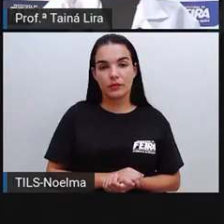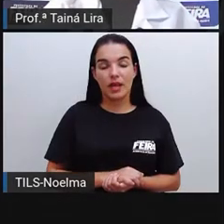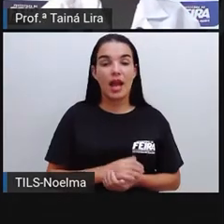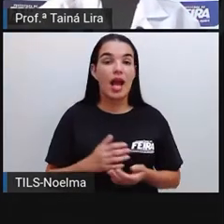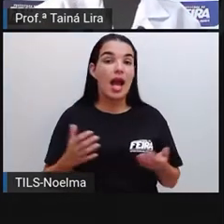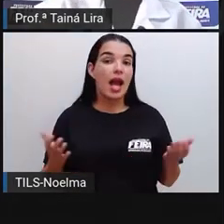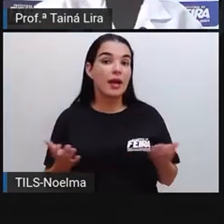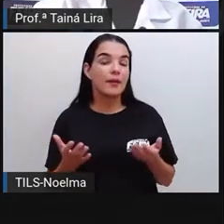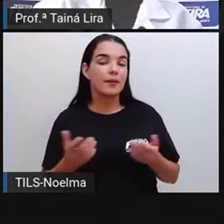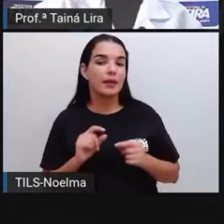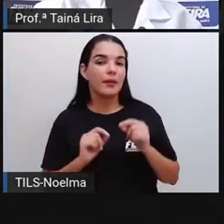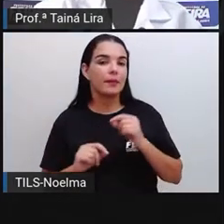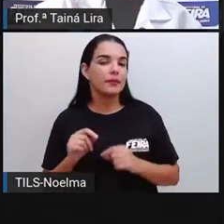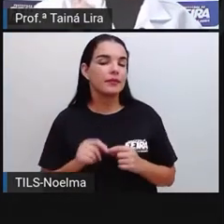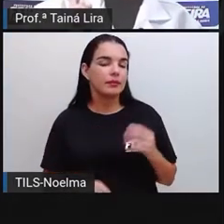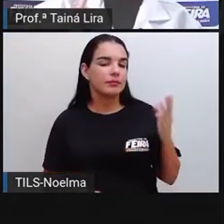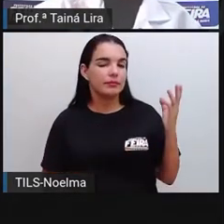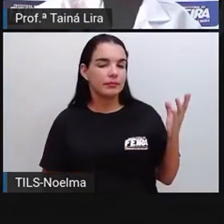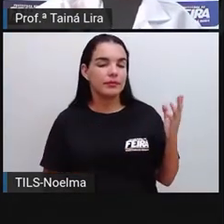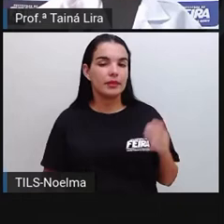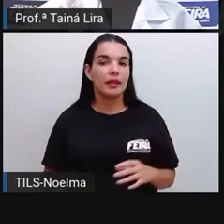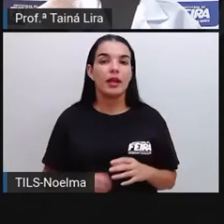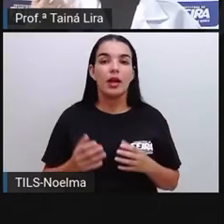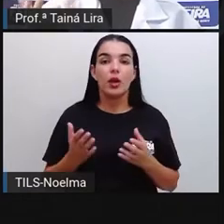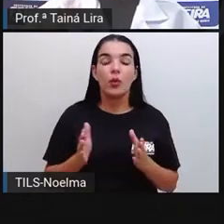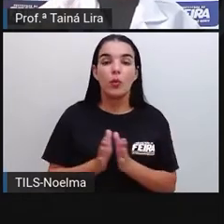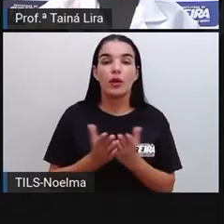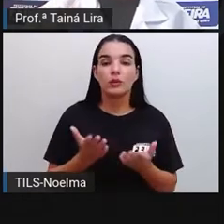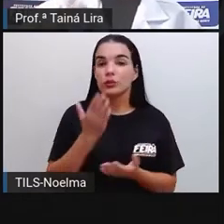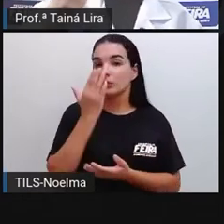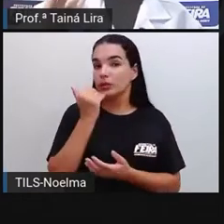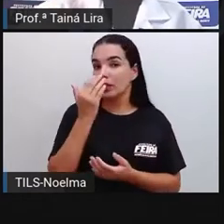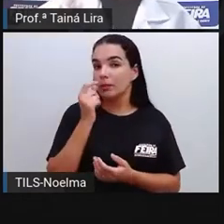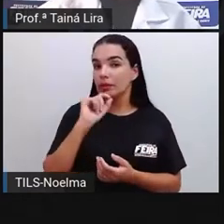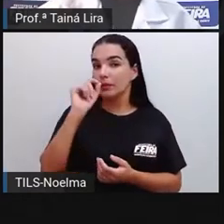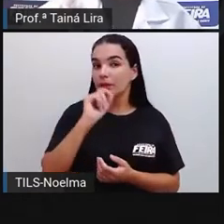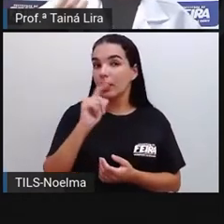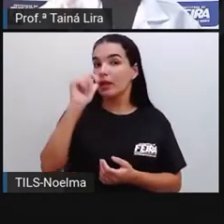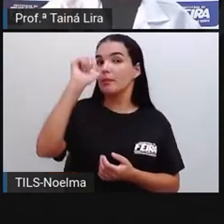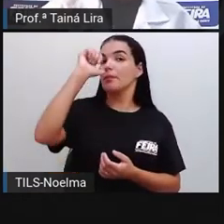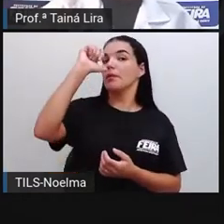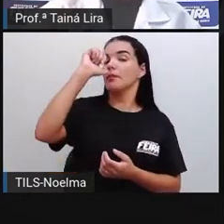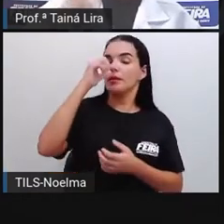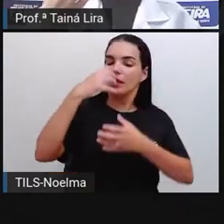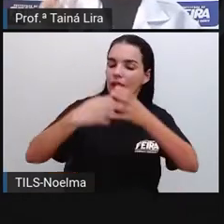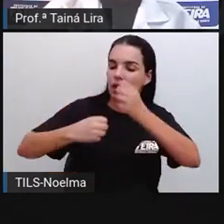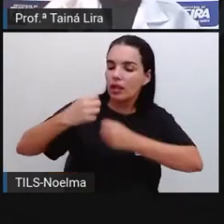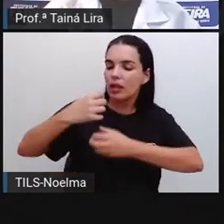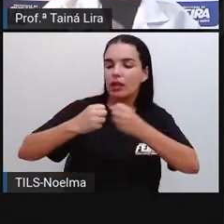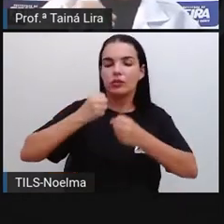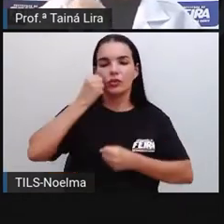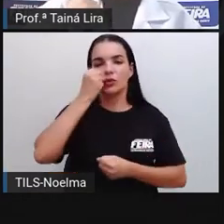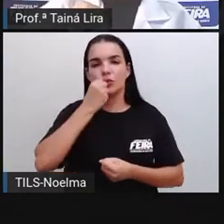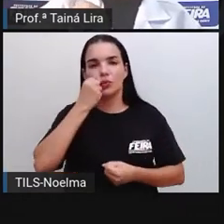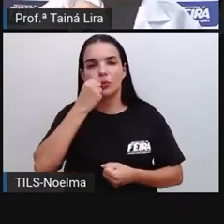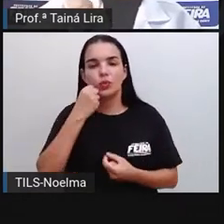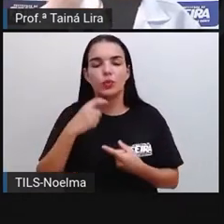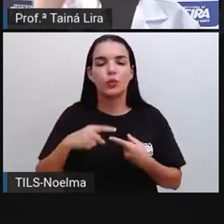No caso, ó, segundo ano já dos alimentos, né? Líquidos, leite, suco,